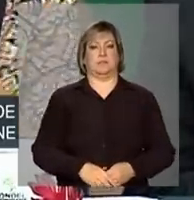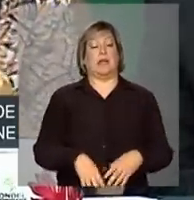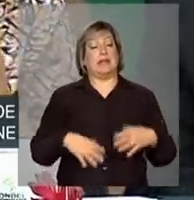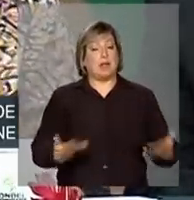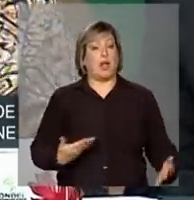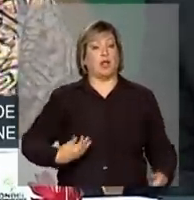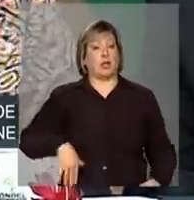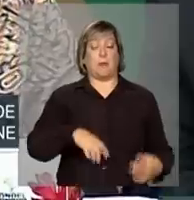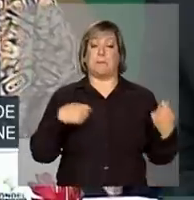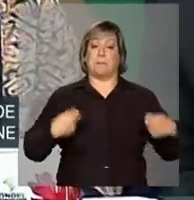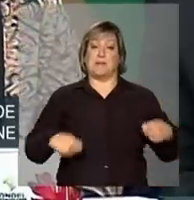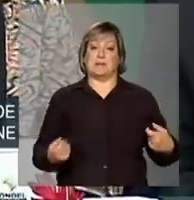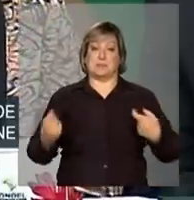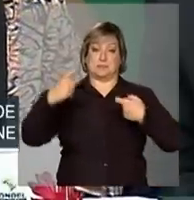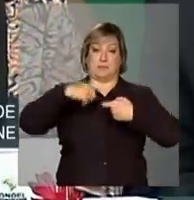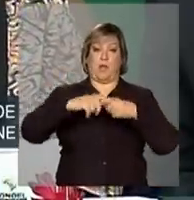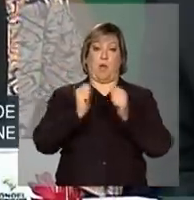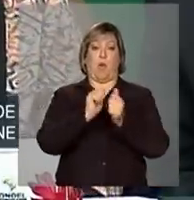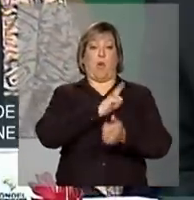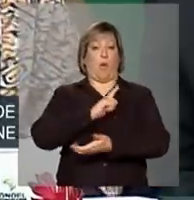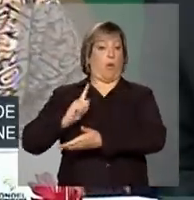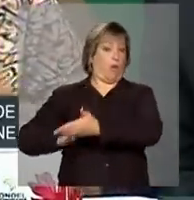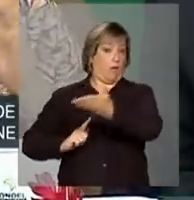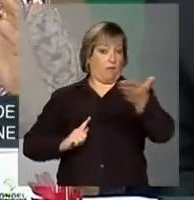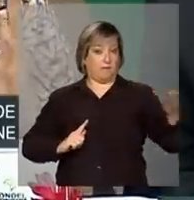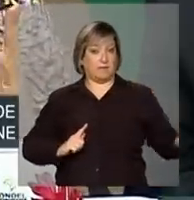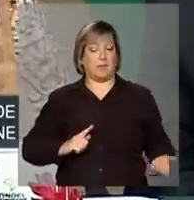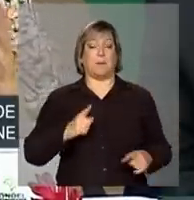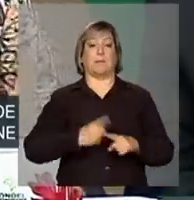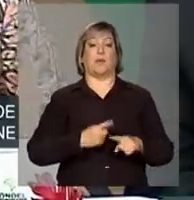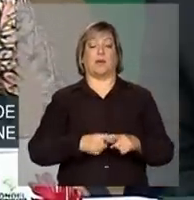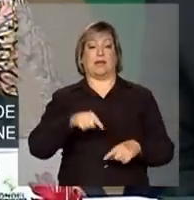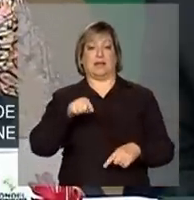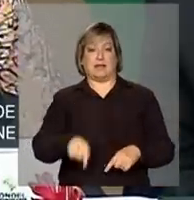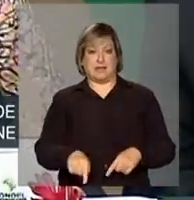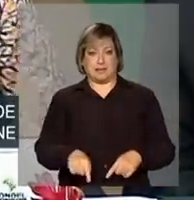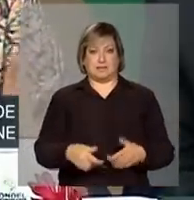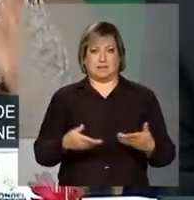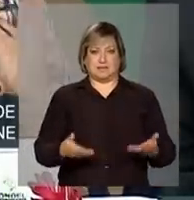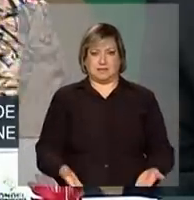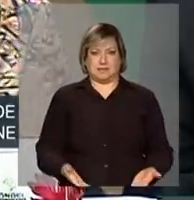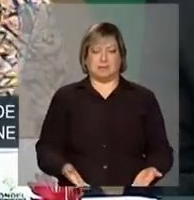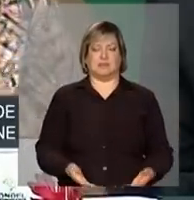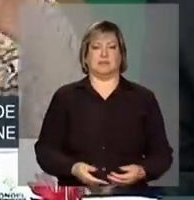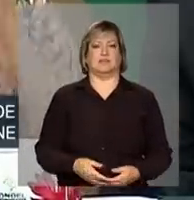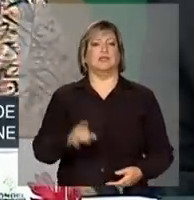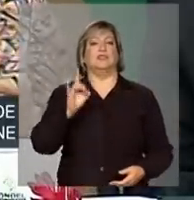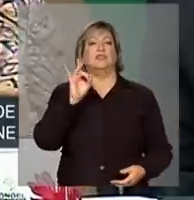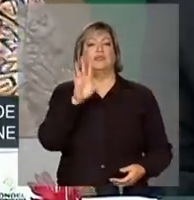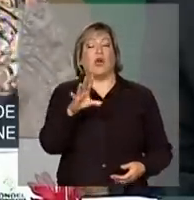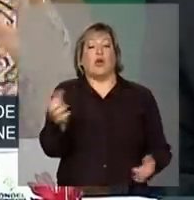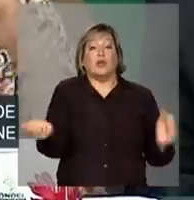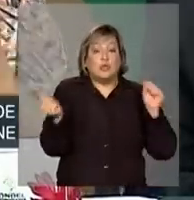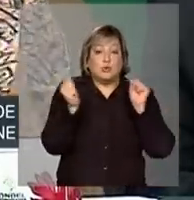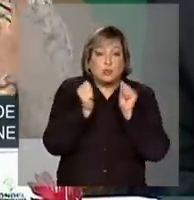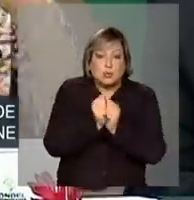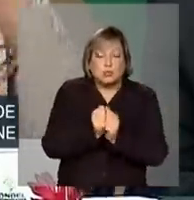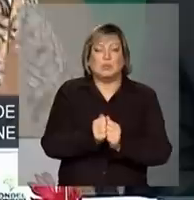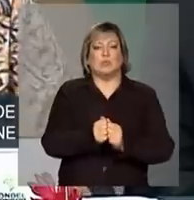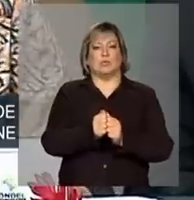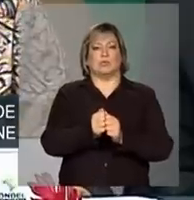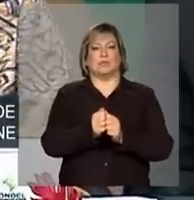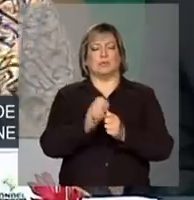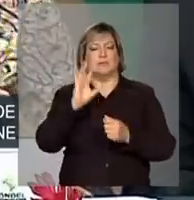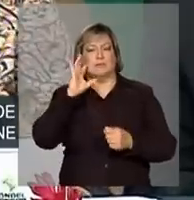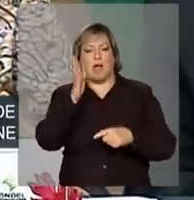precisamos da parceria com os governadores. Por quê? Porque nesta dimensão, só juntos, resolvendo